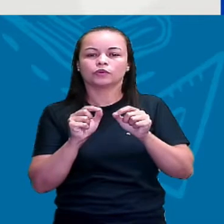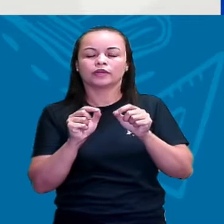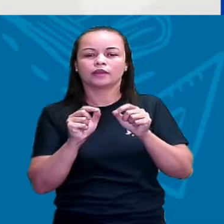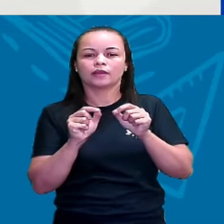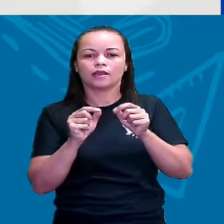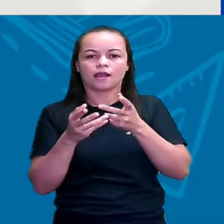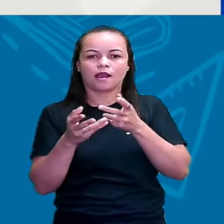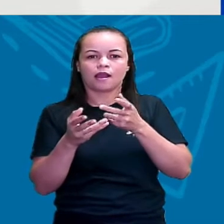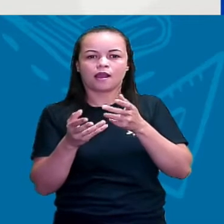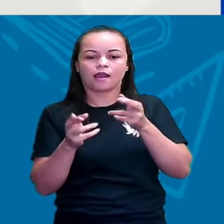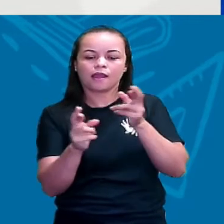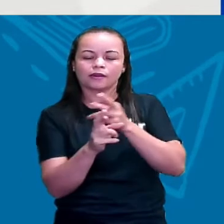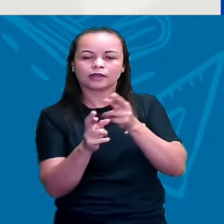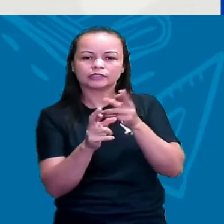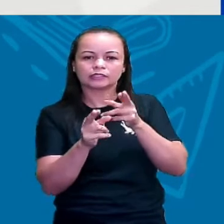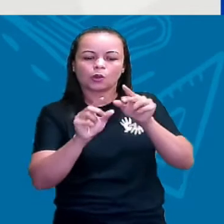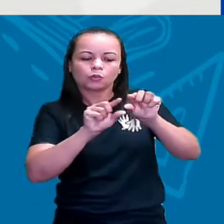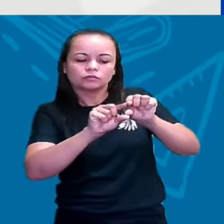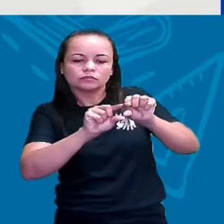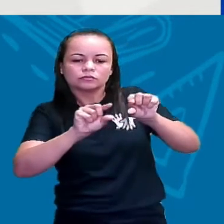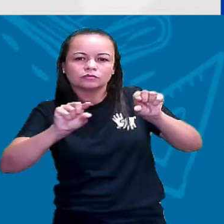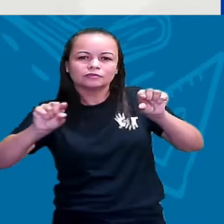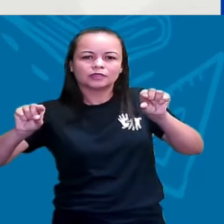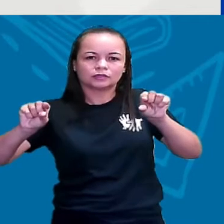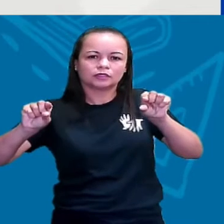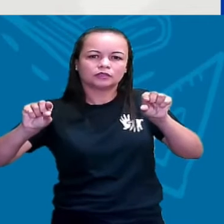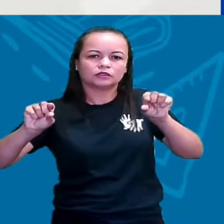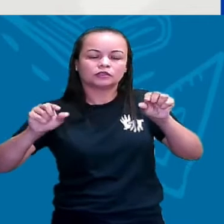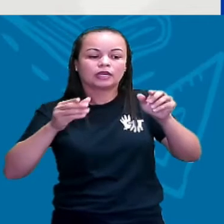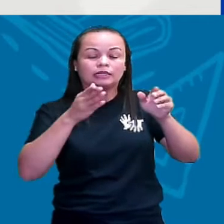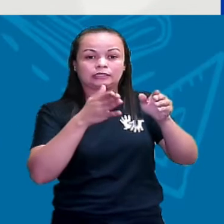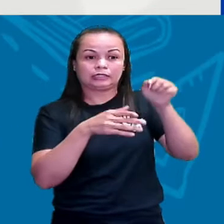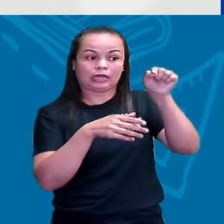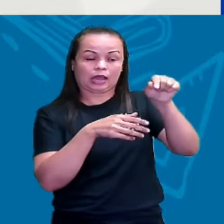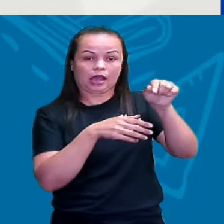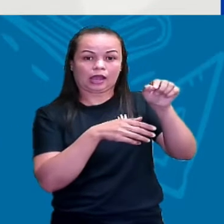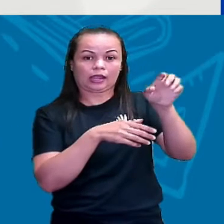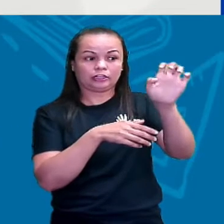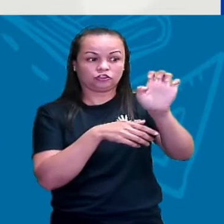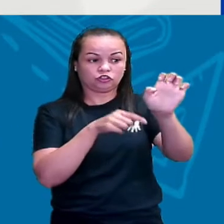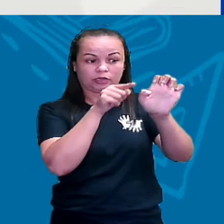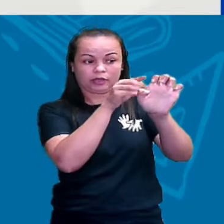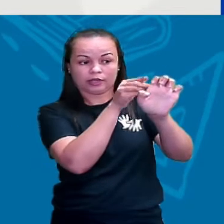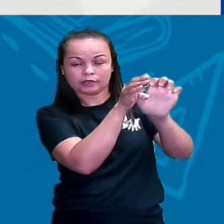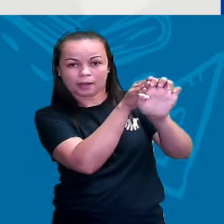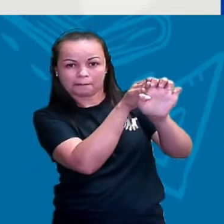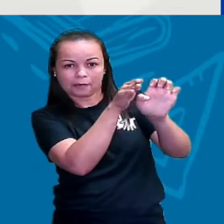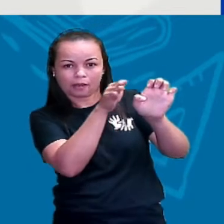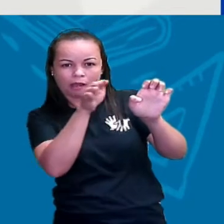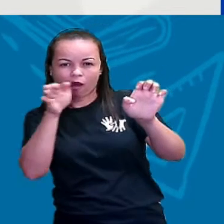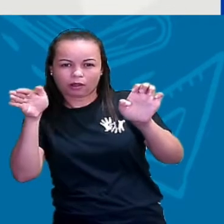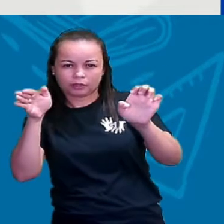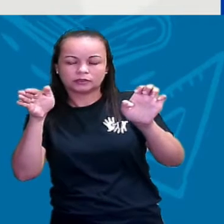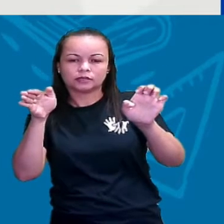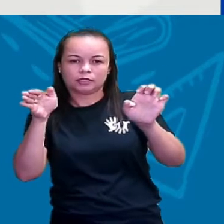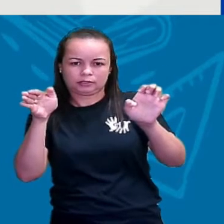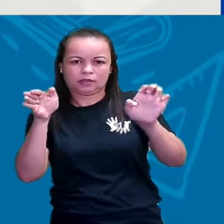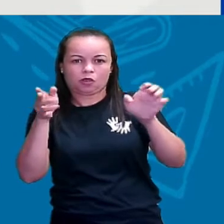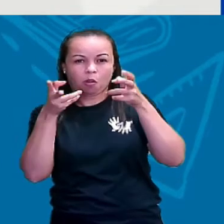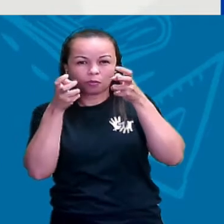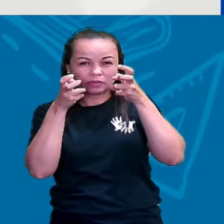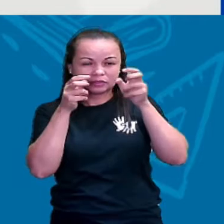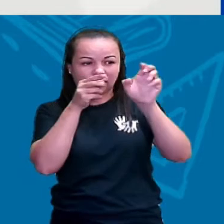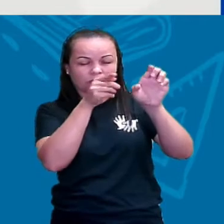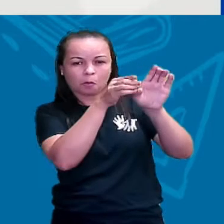ó. Para a gente ler um texto, a gente vai ler da esquerda para a direita. Olha a setinha aí,